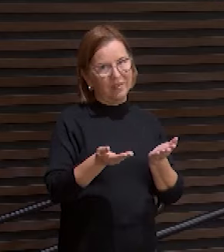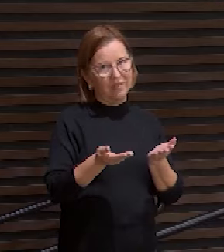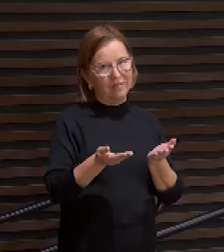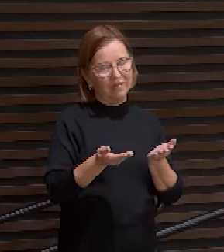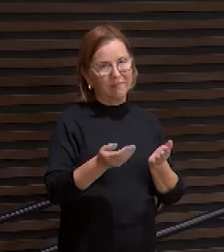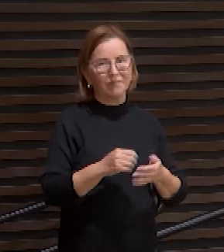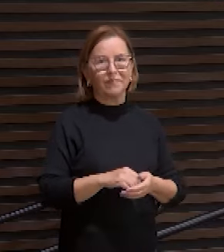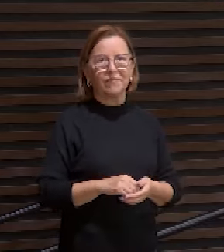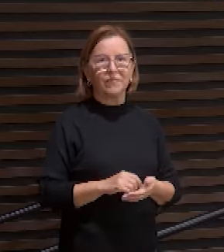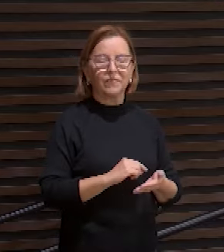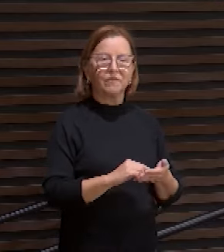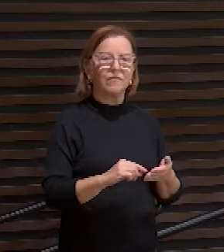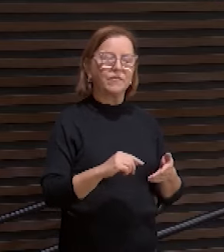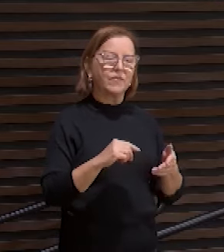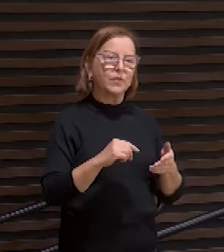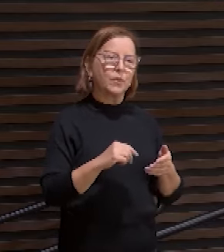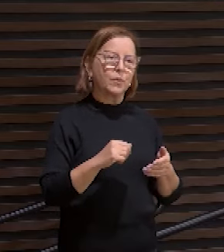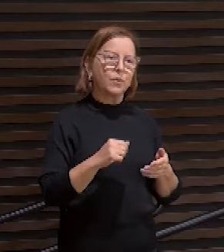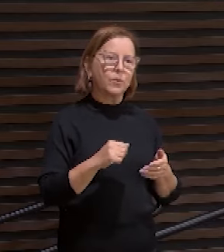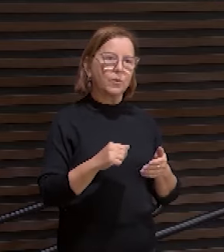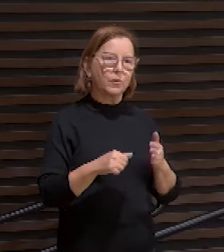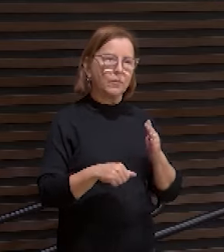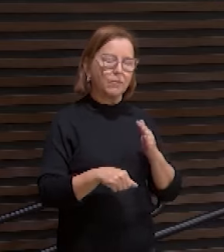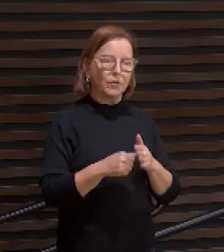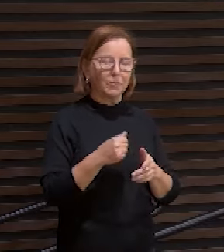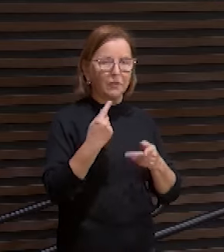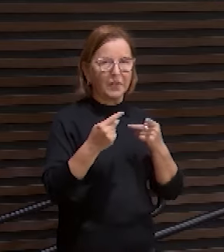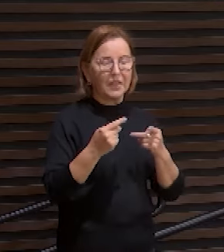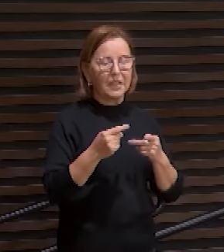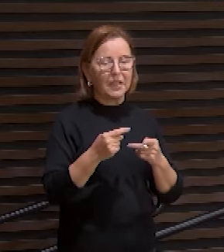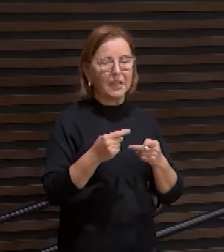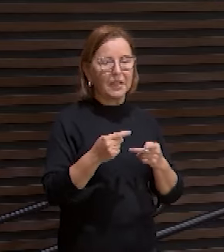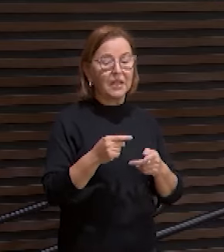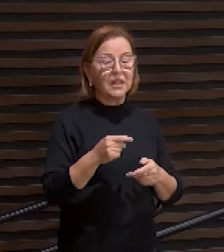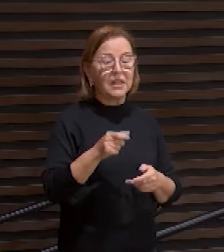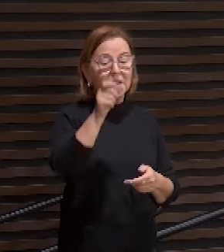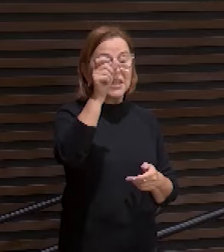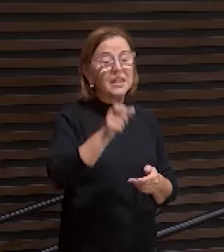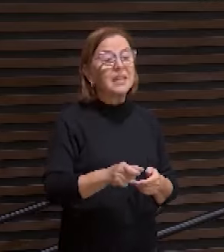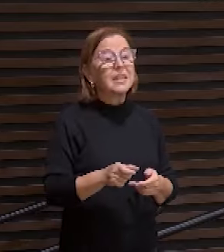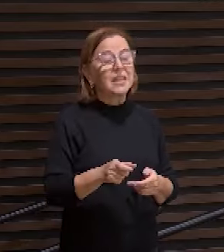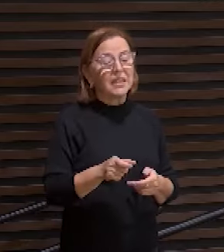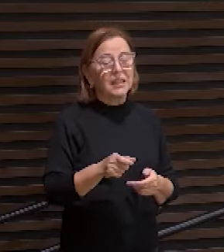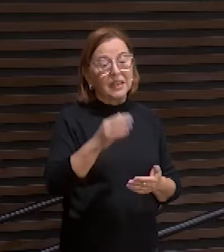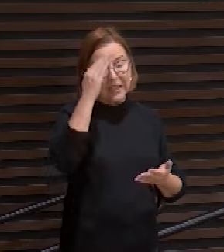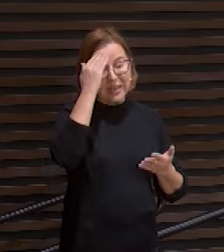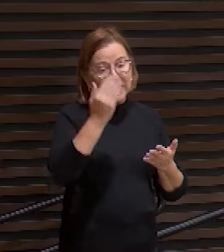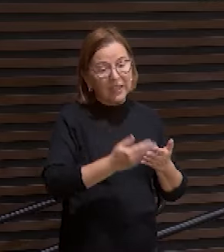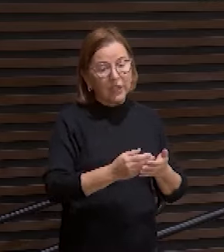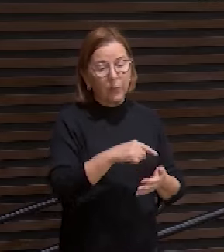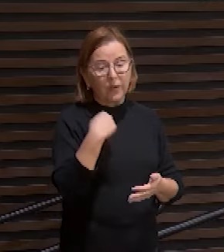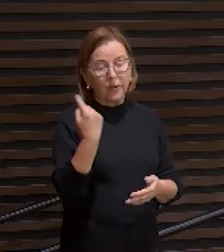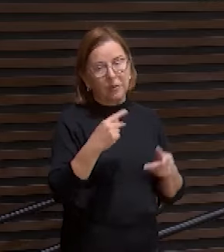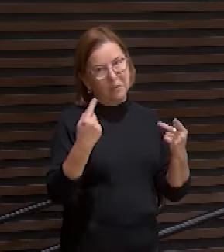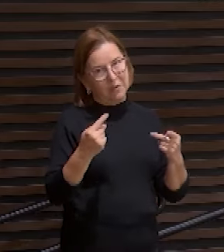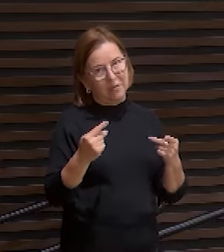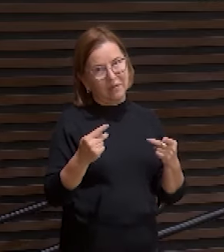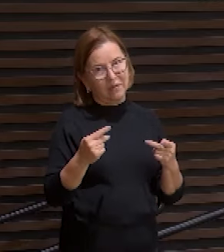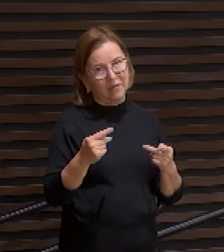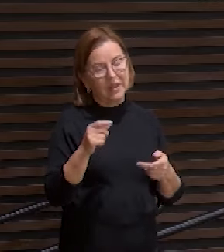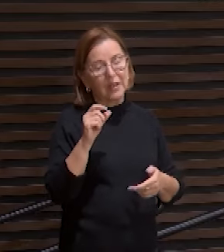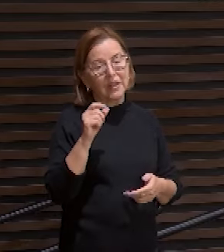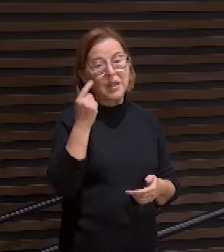O versículo 1 diz assim, quem creu em nossa pregação e a quem foi revelado o braço do Senhor? Sabe qual é a primeira atitude nossa